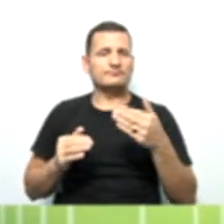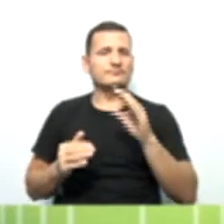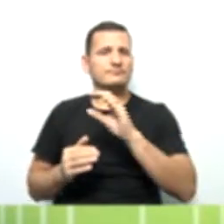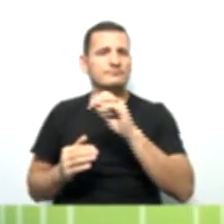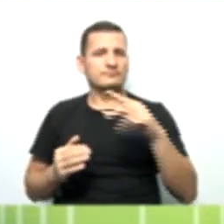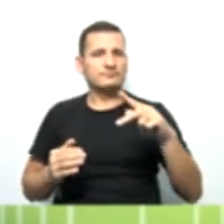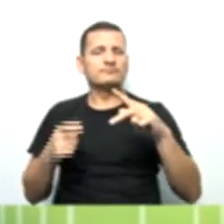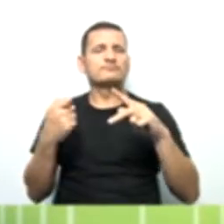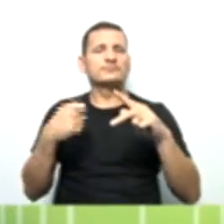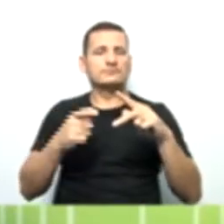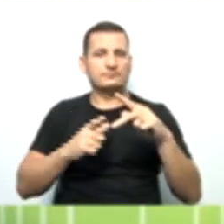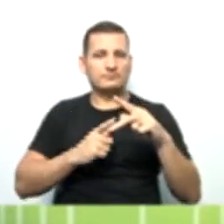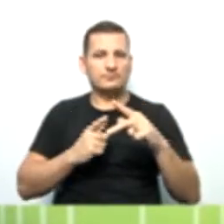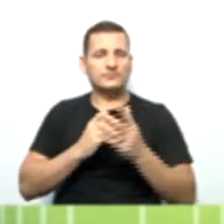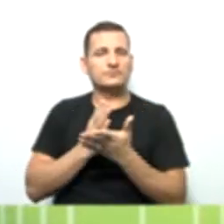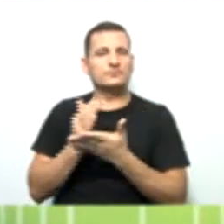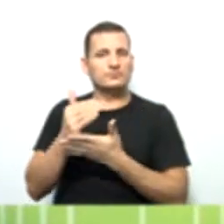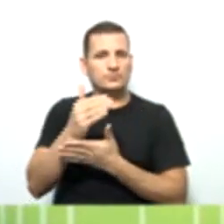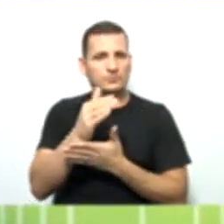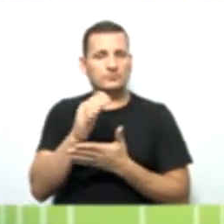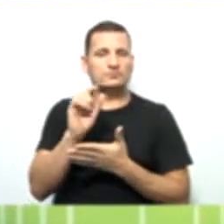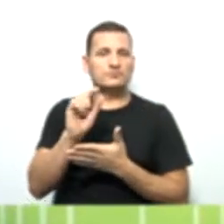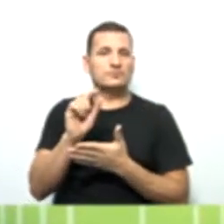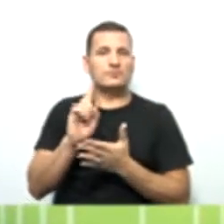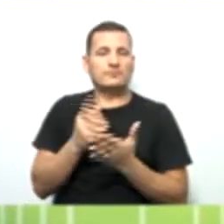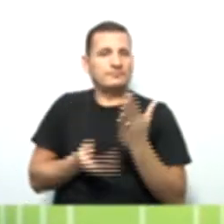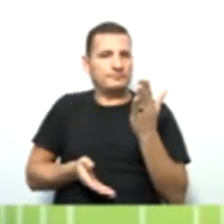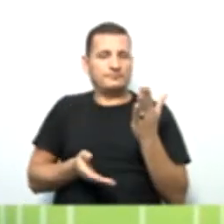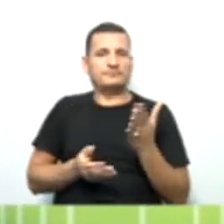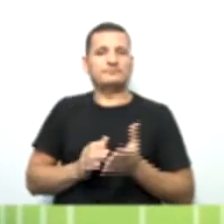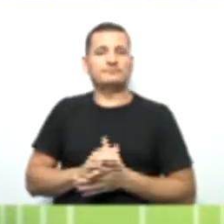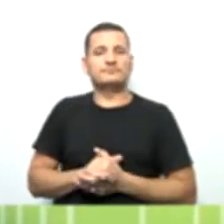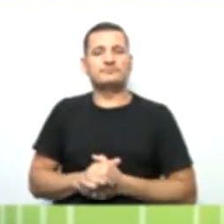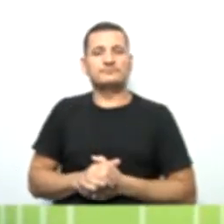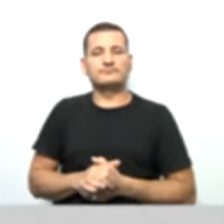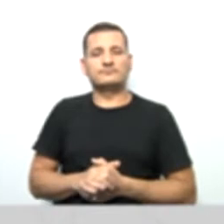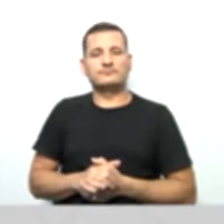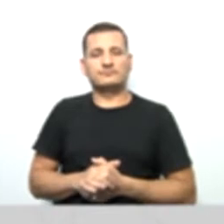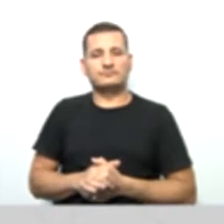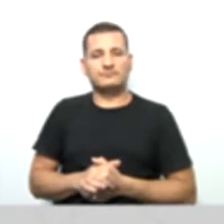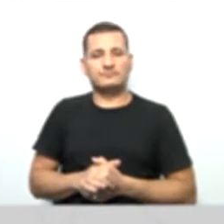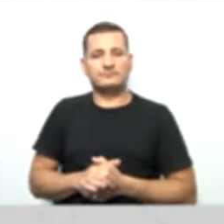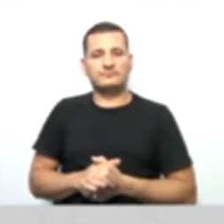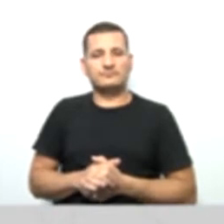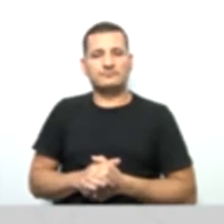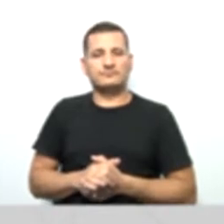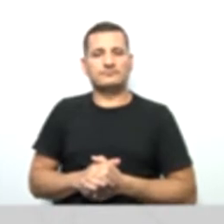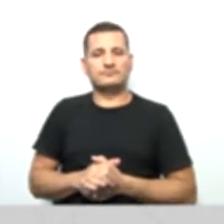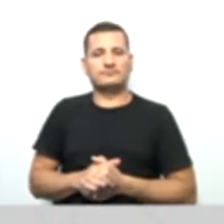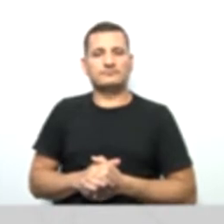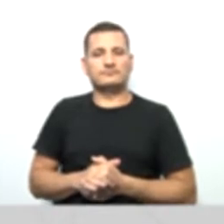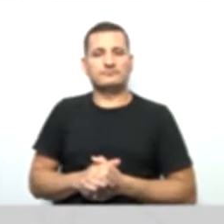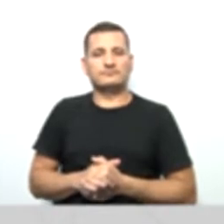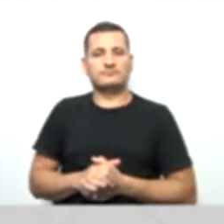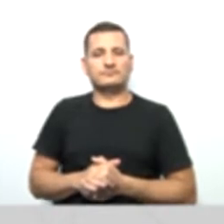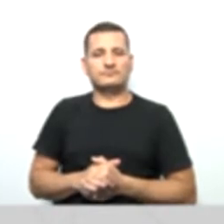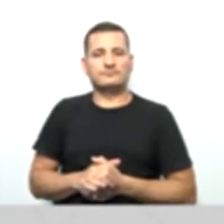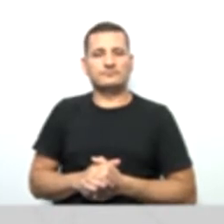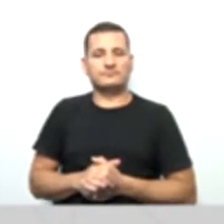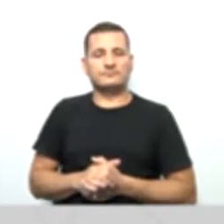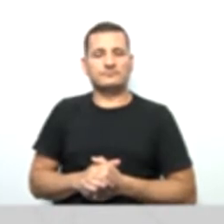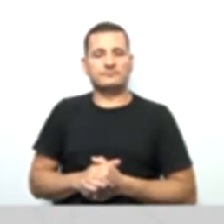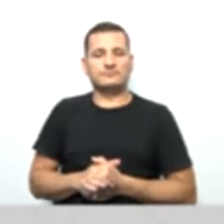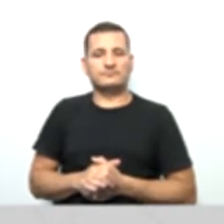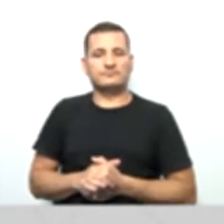sobras e não tenha perdas, certo? Vamos lá, continuando a nossa revisão para a